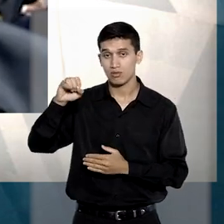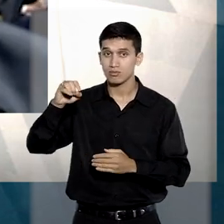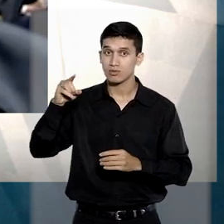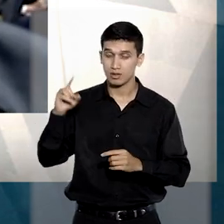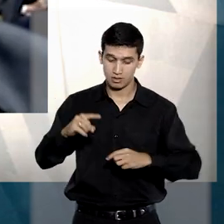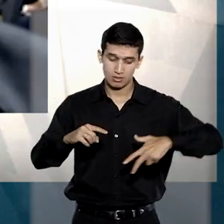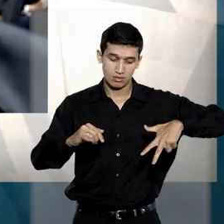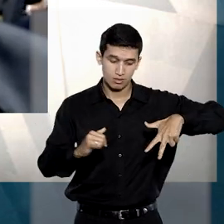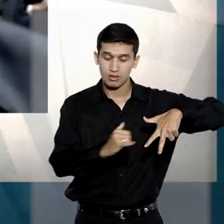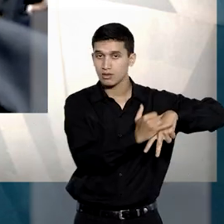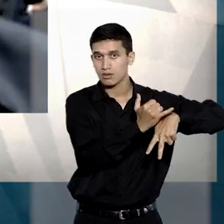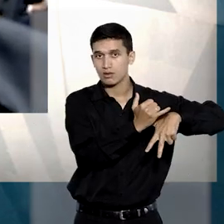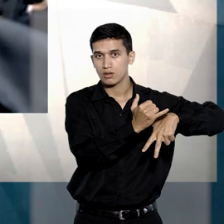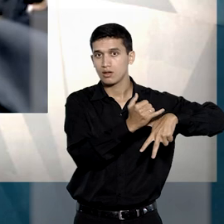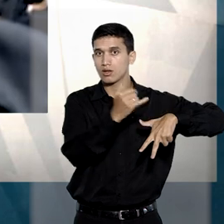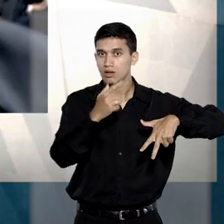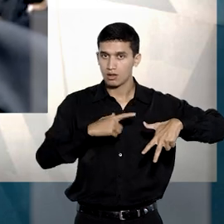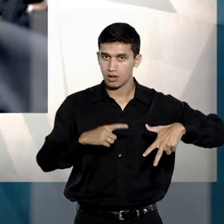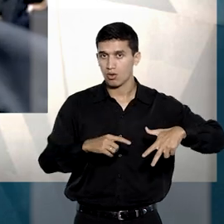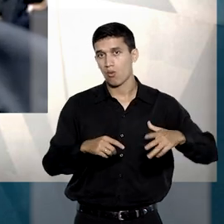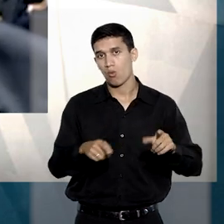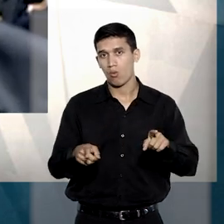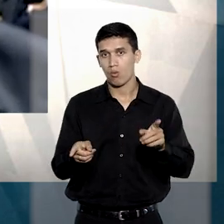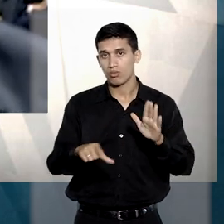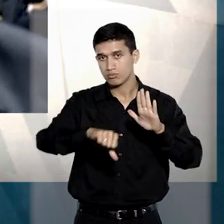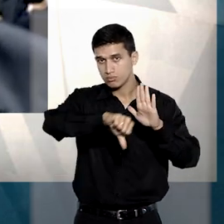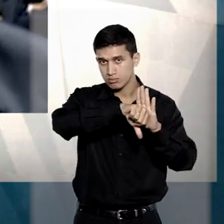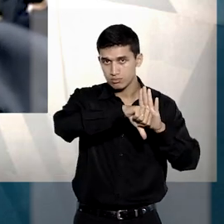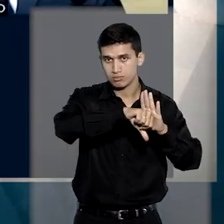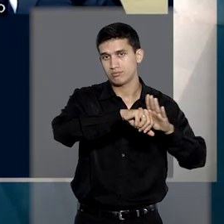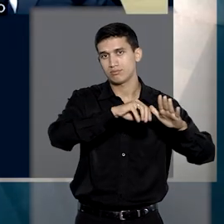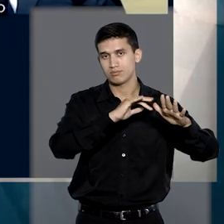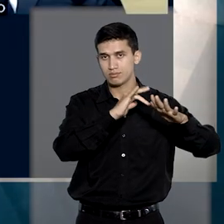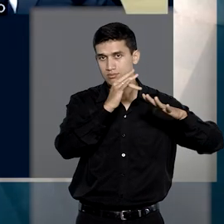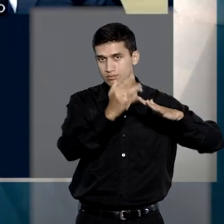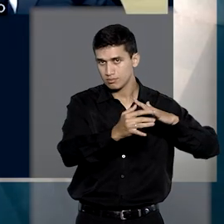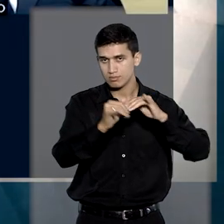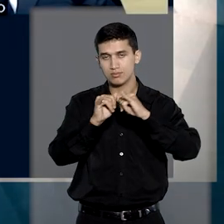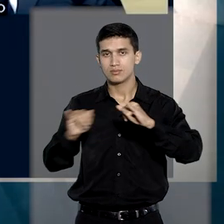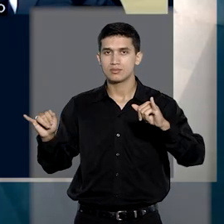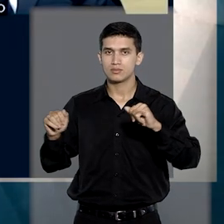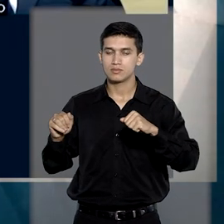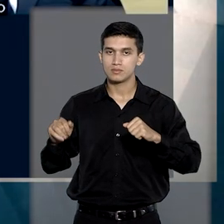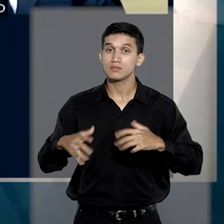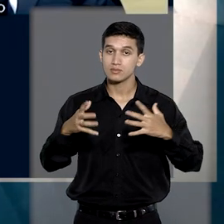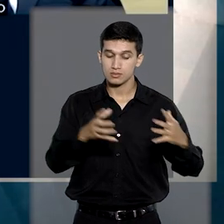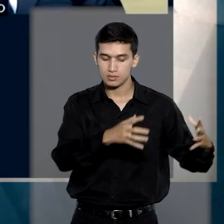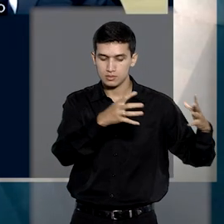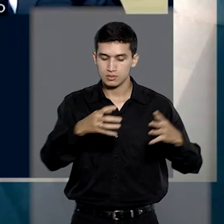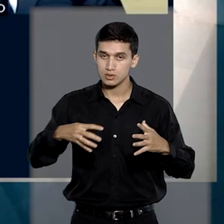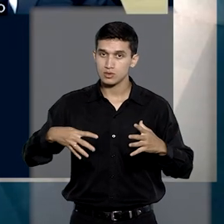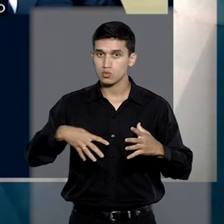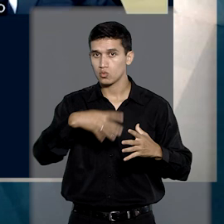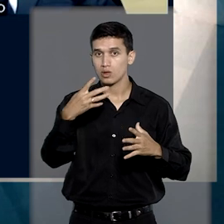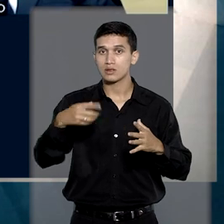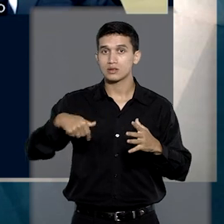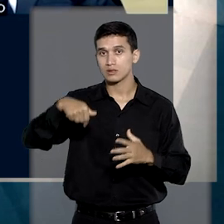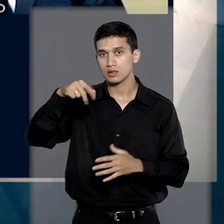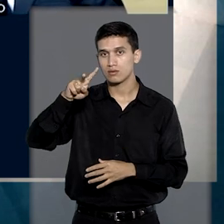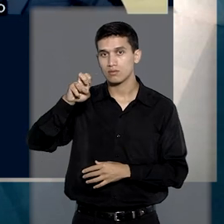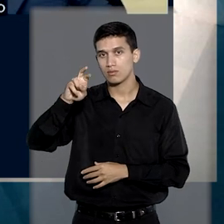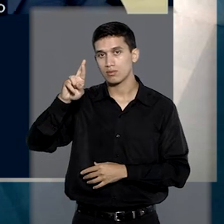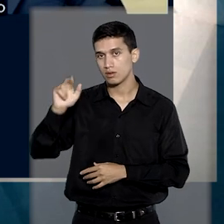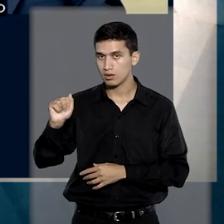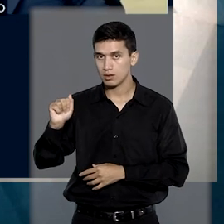vista a amplitude da divulgação do ato ilícito pela internet. Com isso, a quarta turma estabeleceu a competência da sétima vara